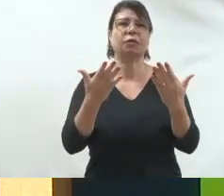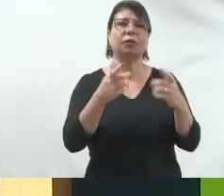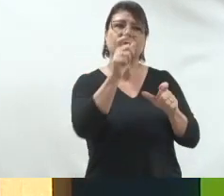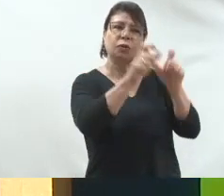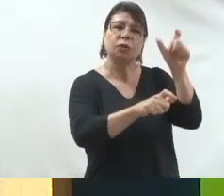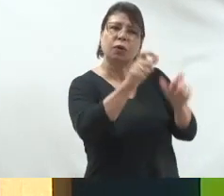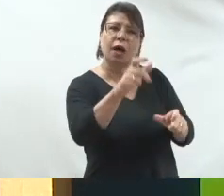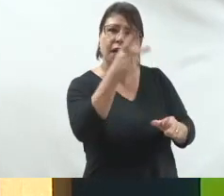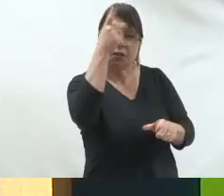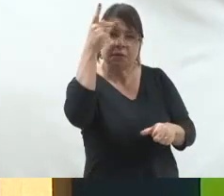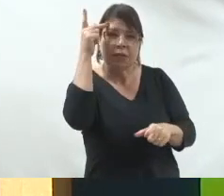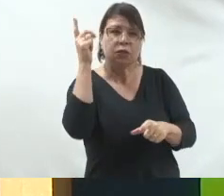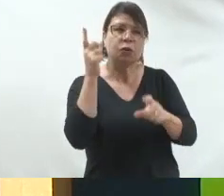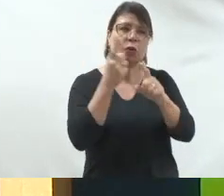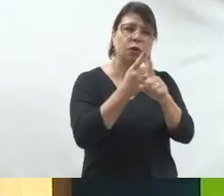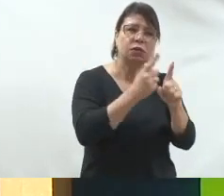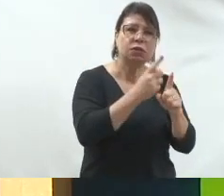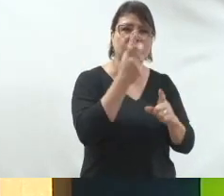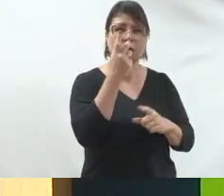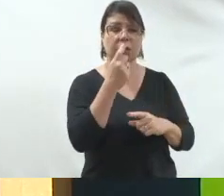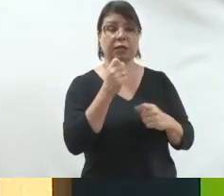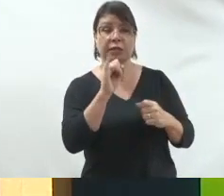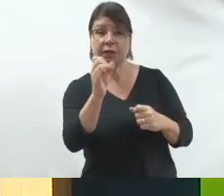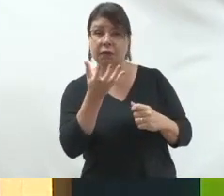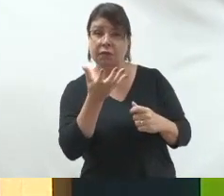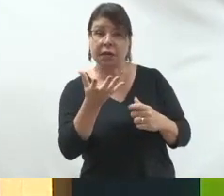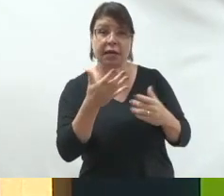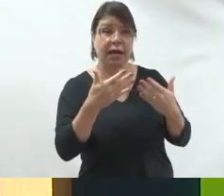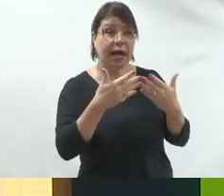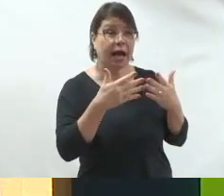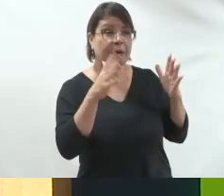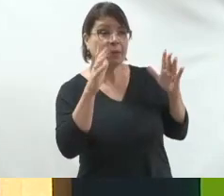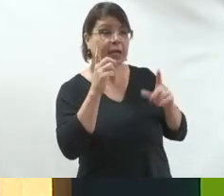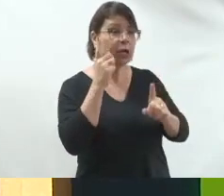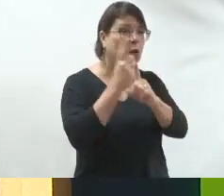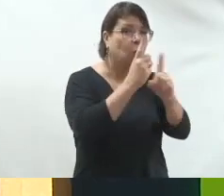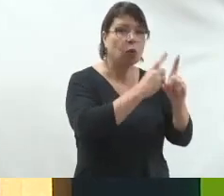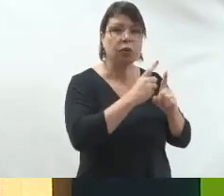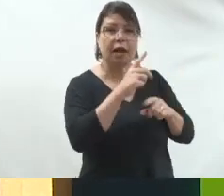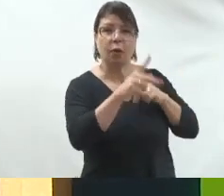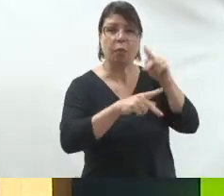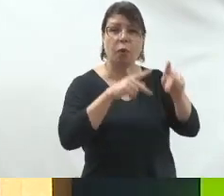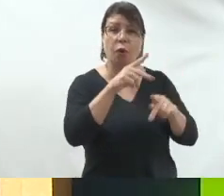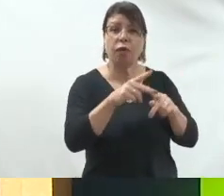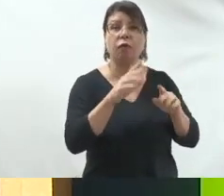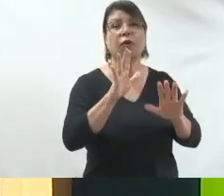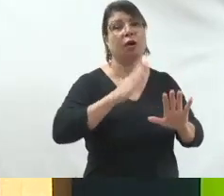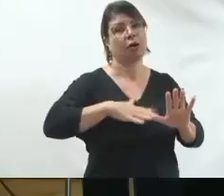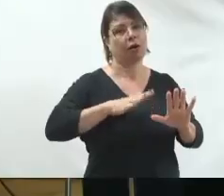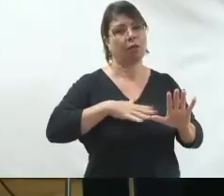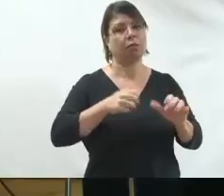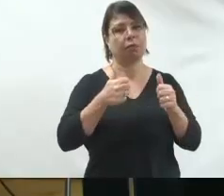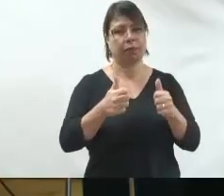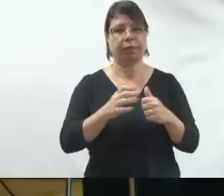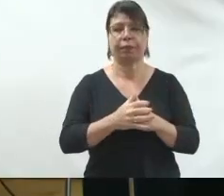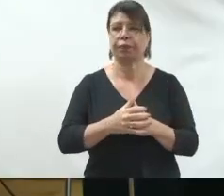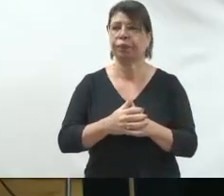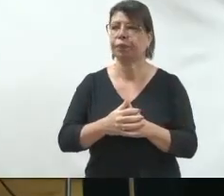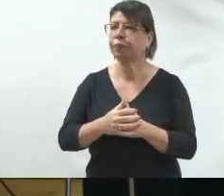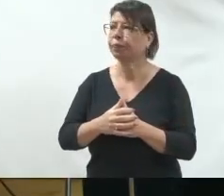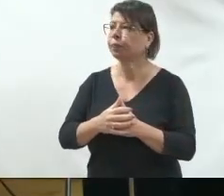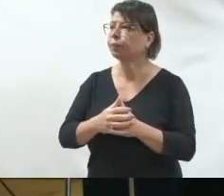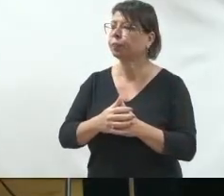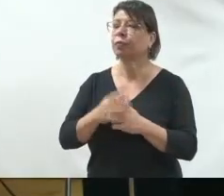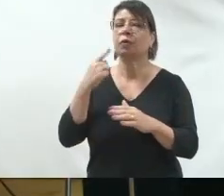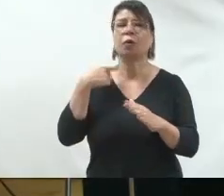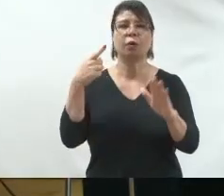toma muito cuidado porque na hora que você está querendo abrir o eleitorado você pode estar abrindo um problema muito grande dentro da sua campanha eleitoral bom deixa eu pegar